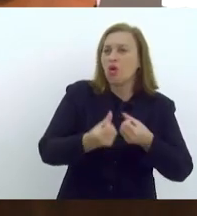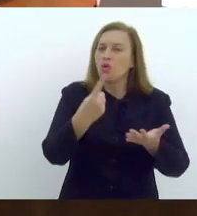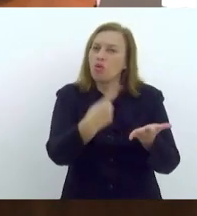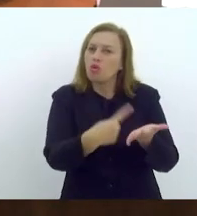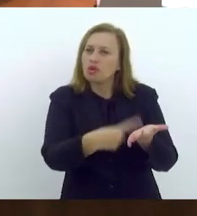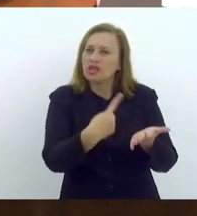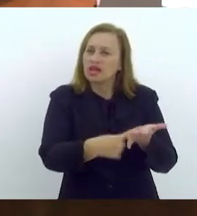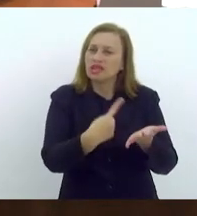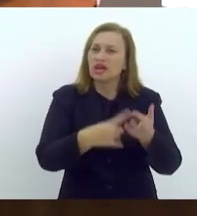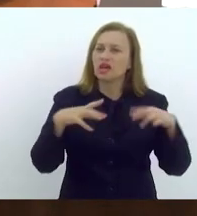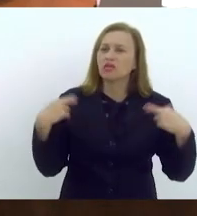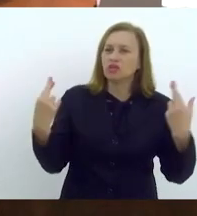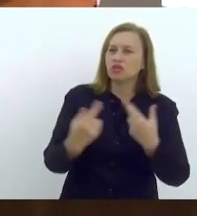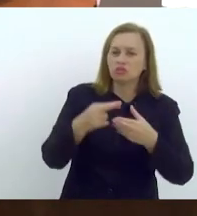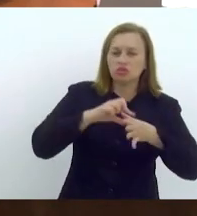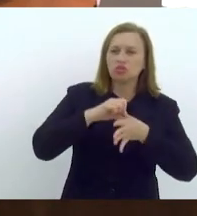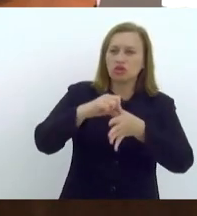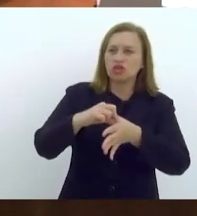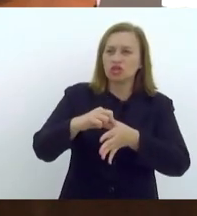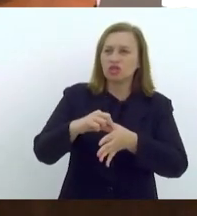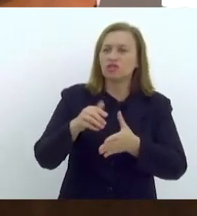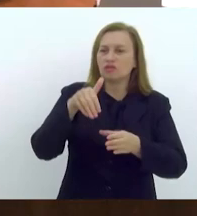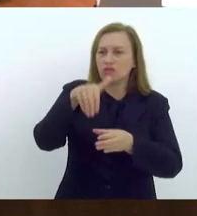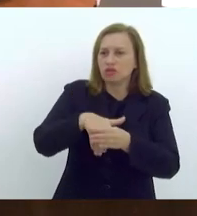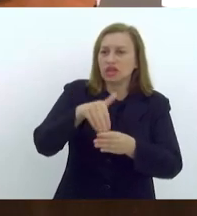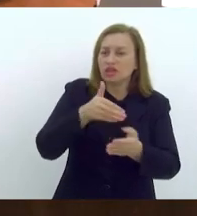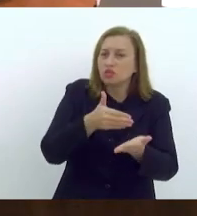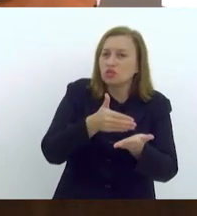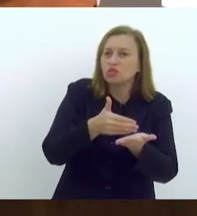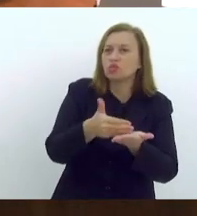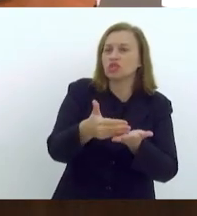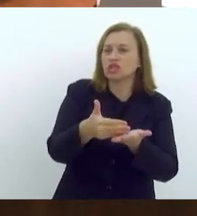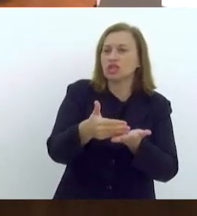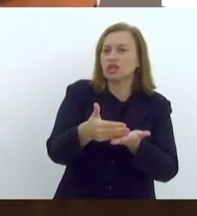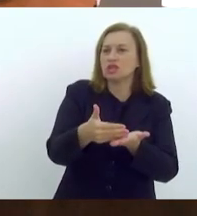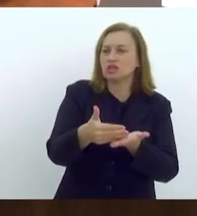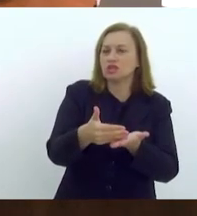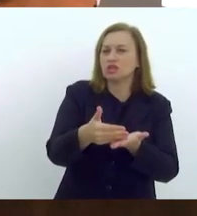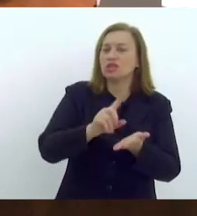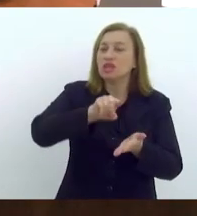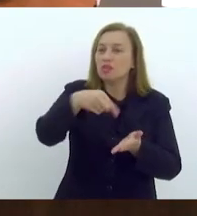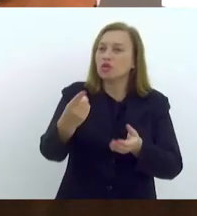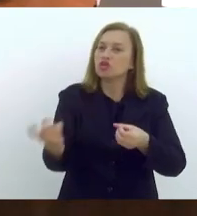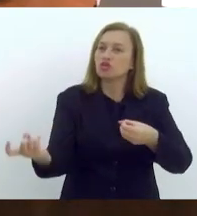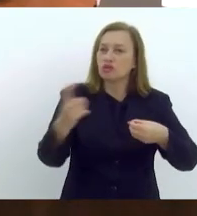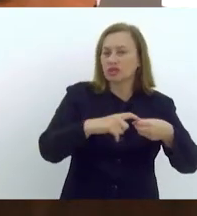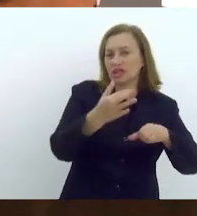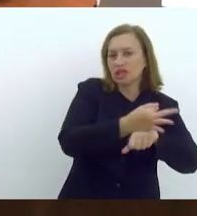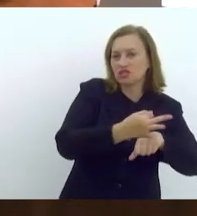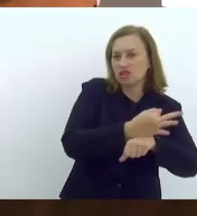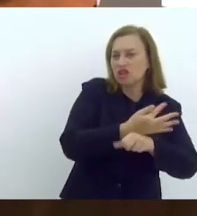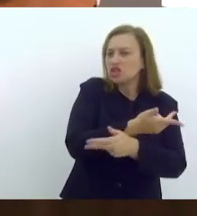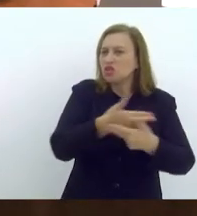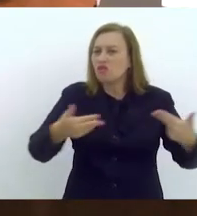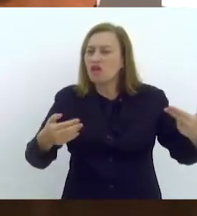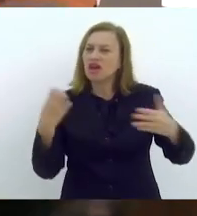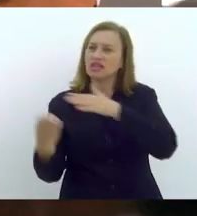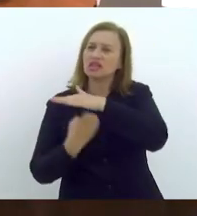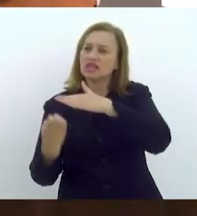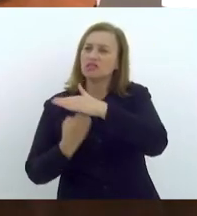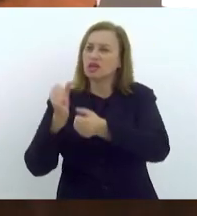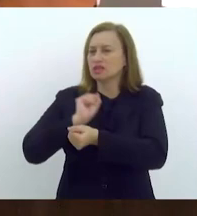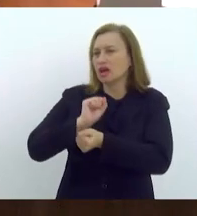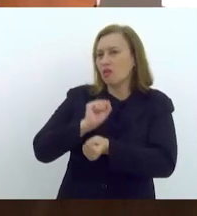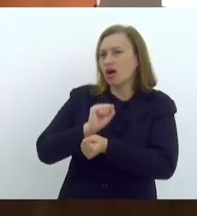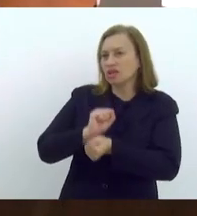que seria votado logo no início, logo após o recesso. E são muitas as empresas que estão esperando